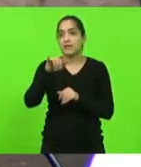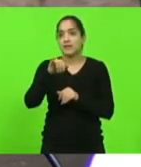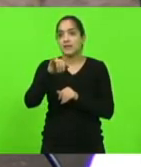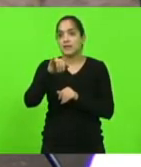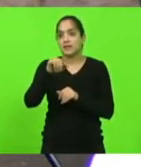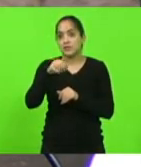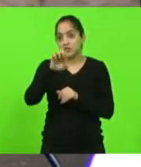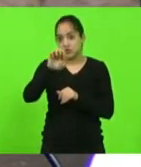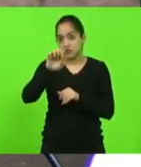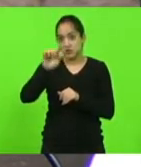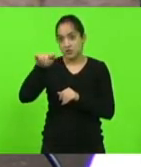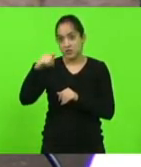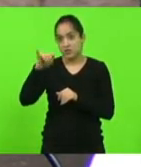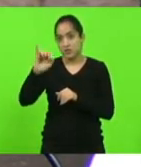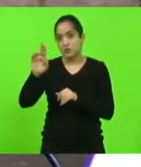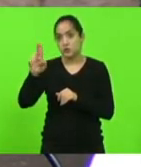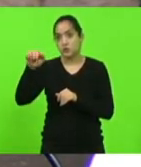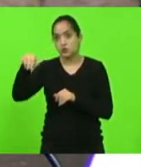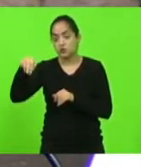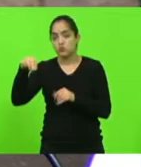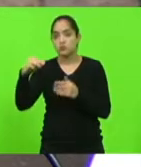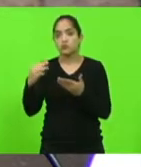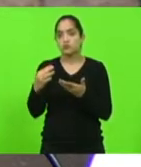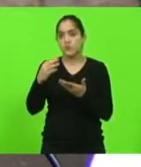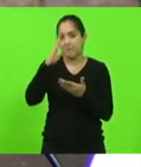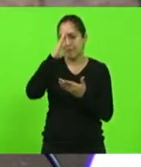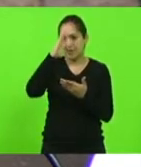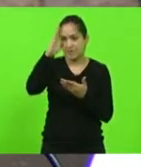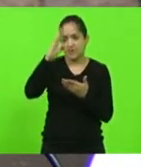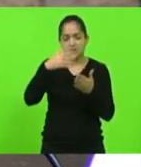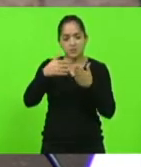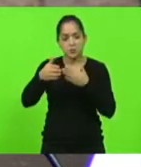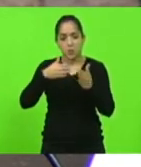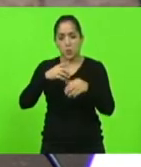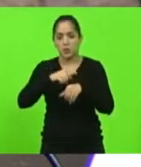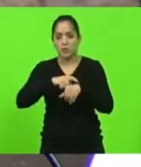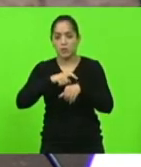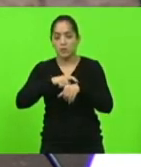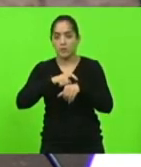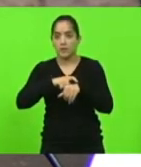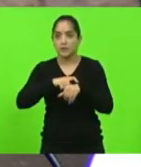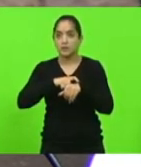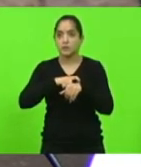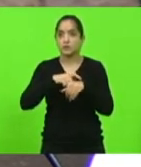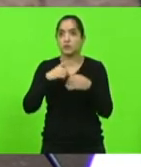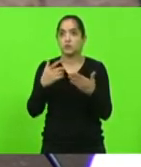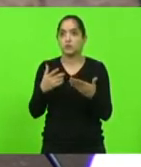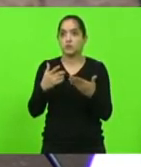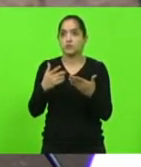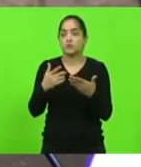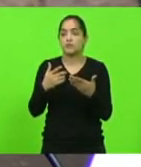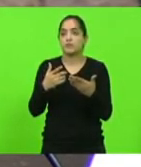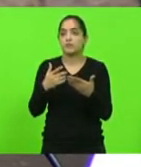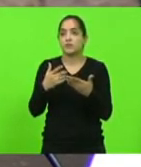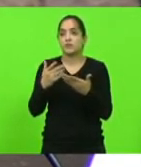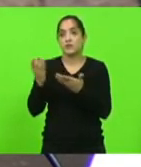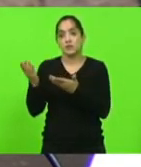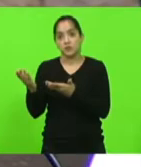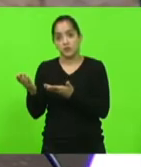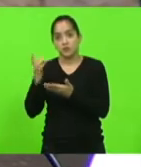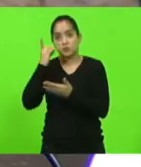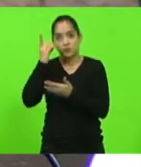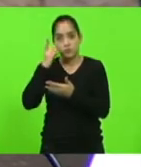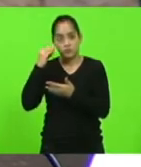o diabetes como preferência em qualquer ocasião o que o o que está aí na emenda e o que o o deputado